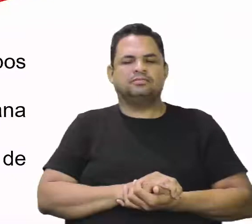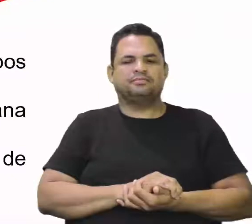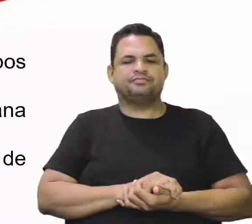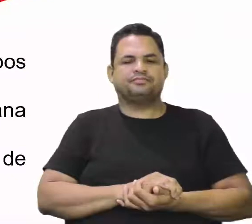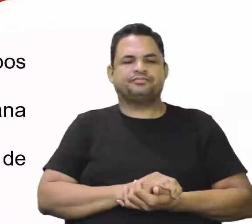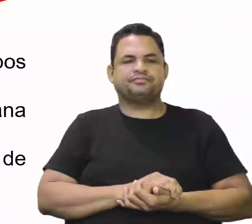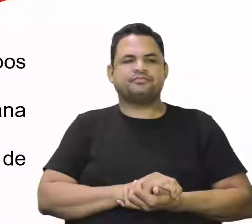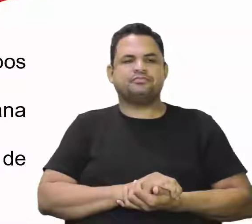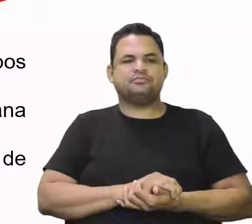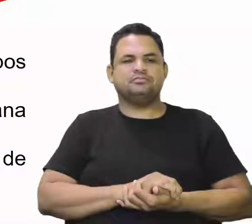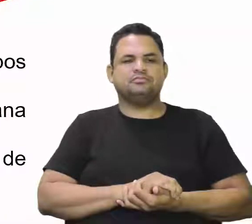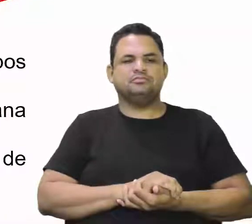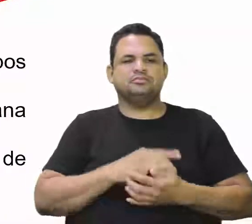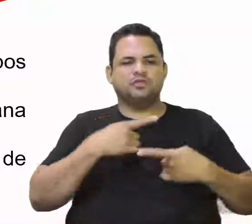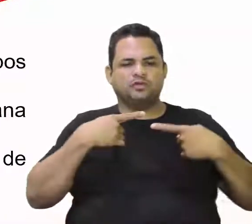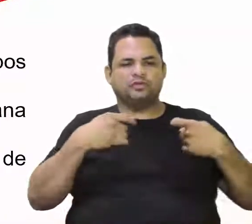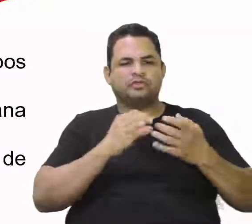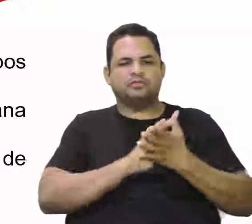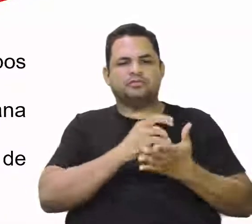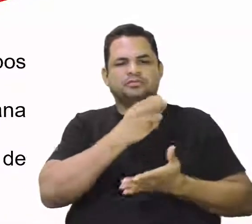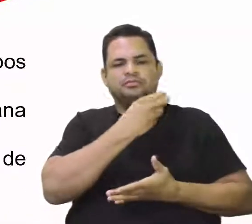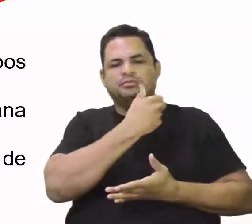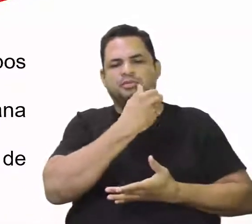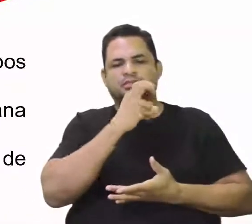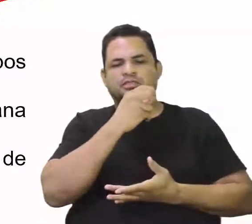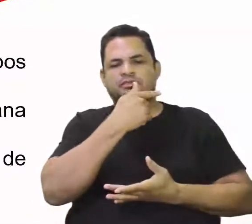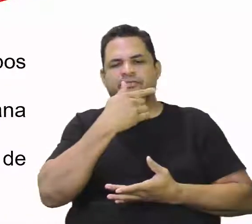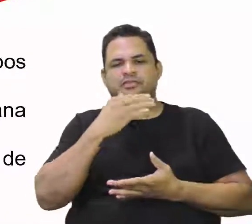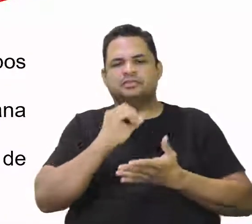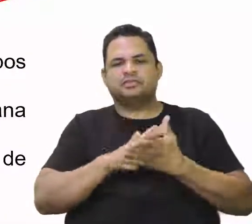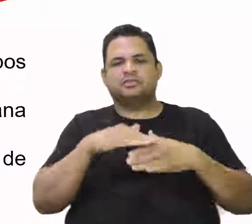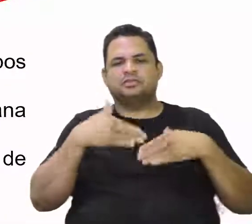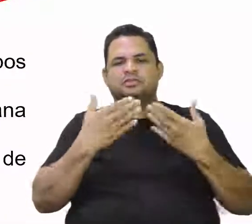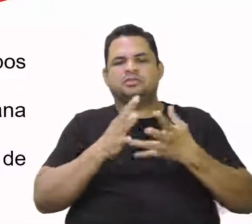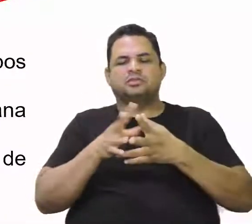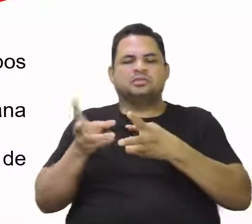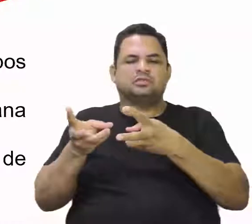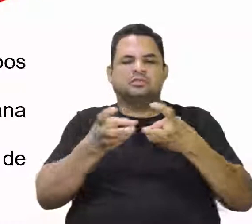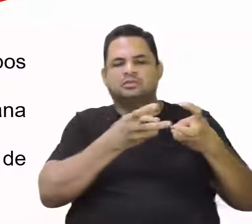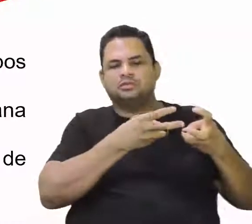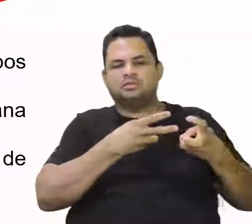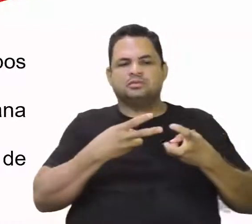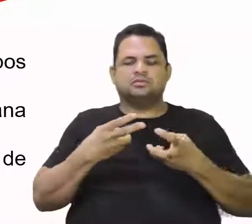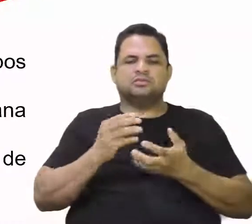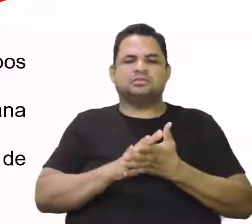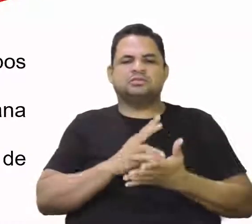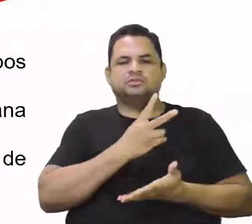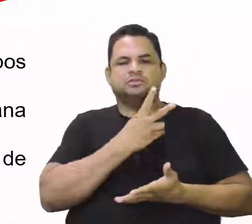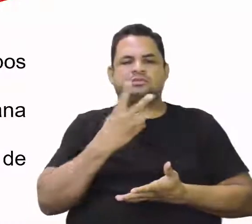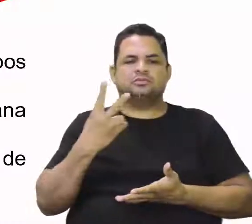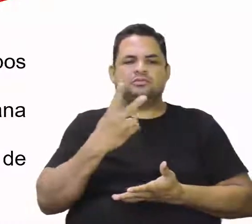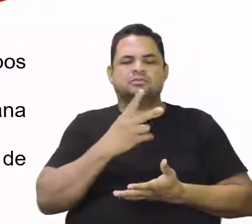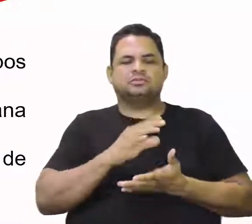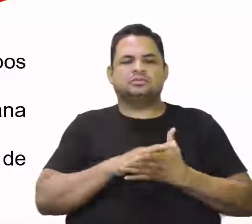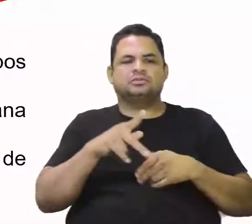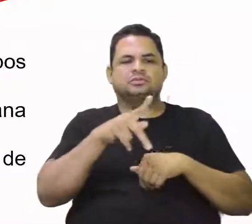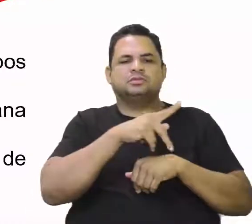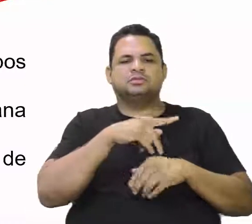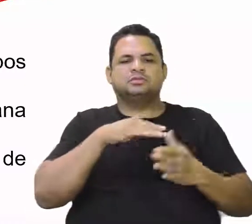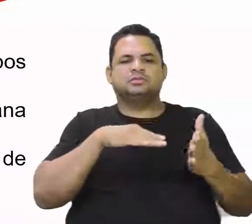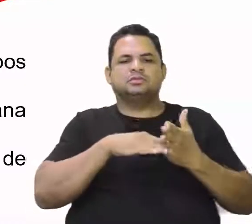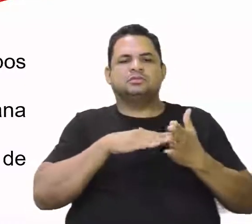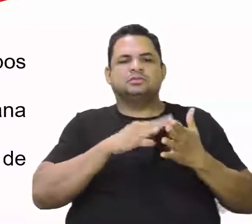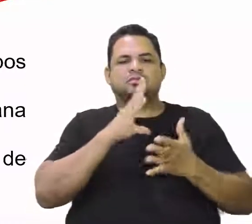Ou seria a letra C, o conflito de 1520, quanto às explorações de ambos os reinos